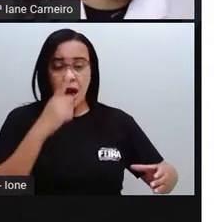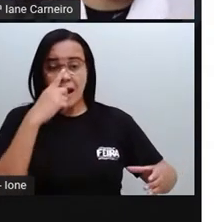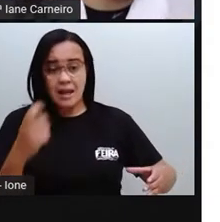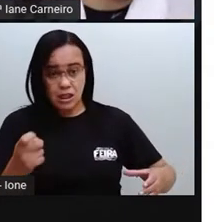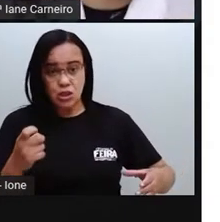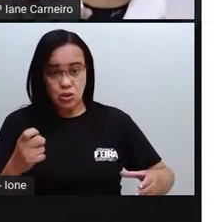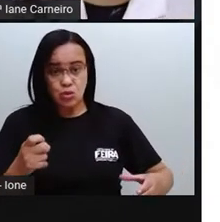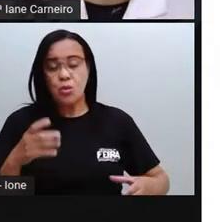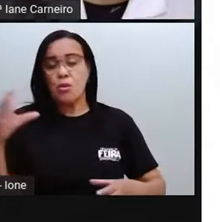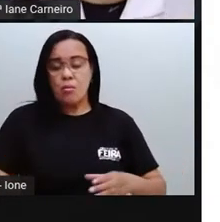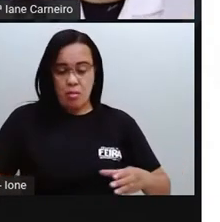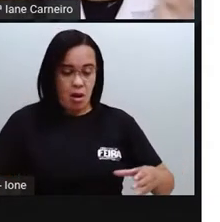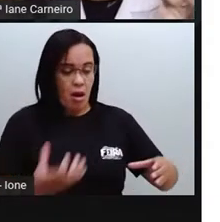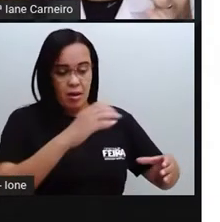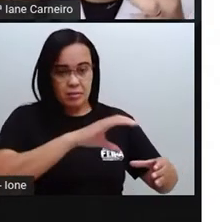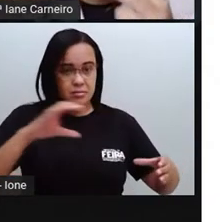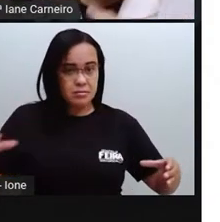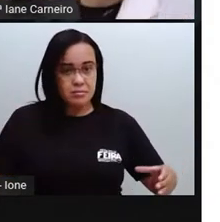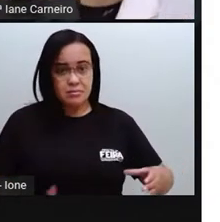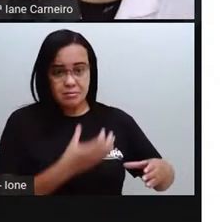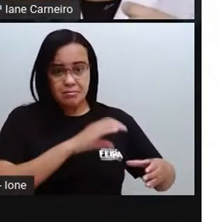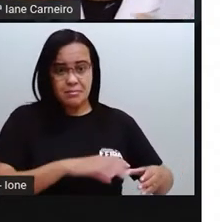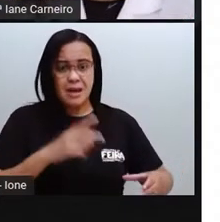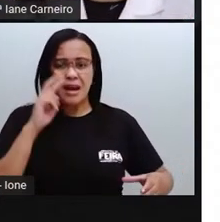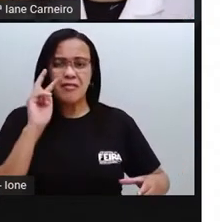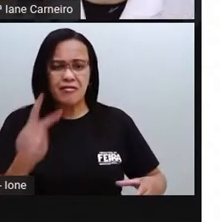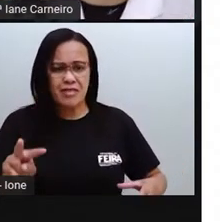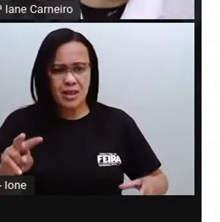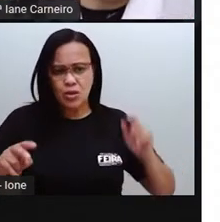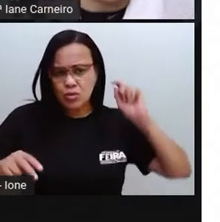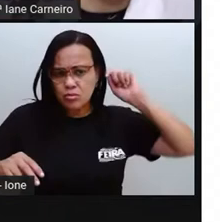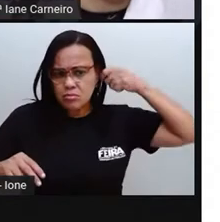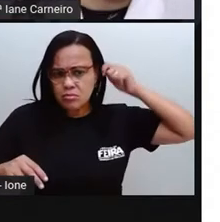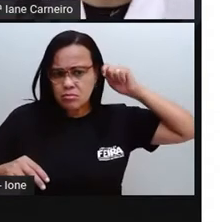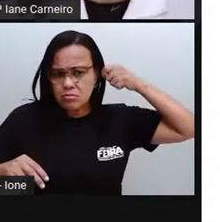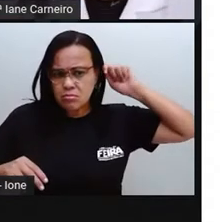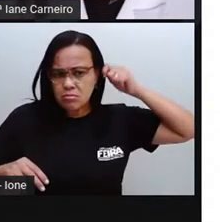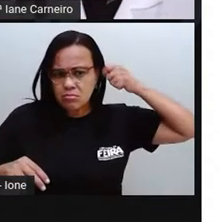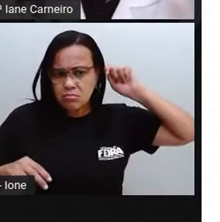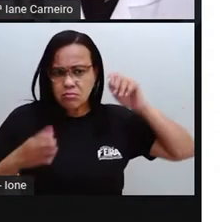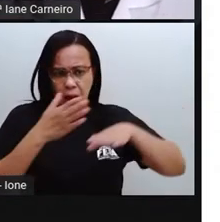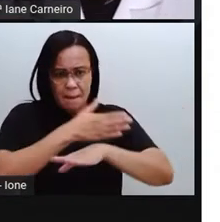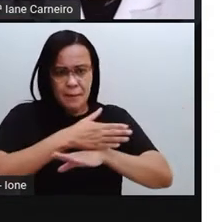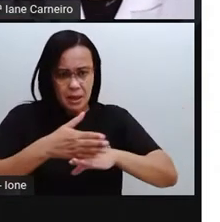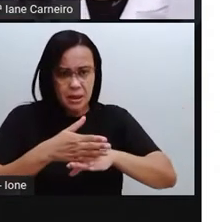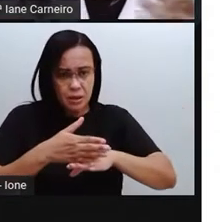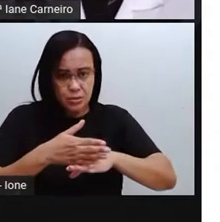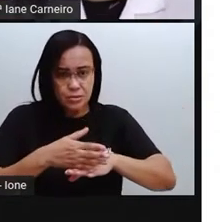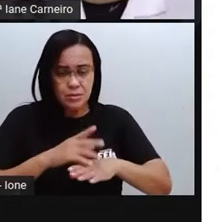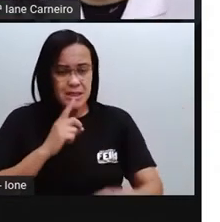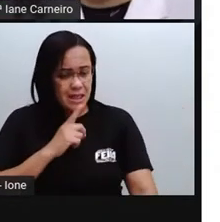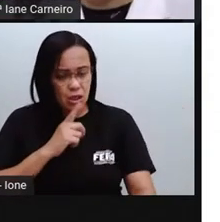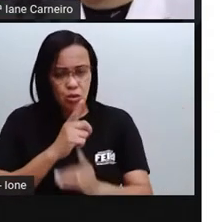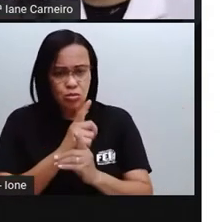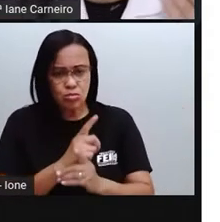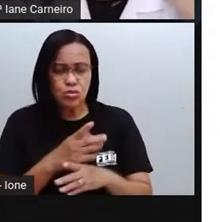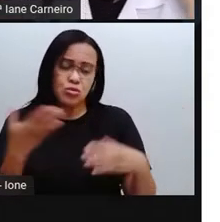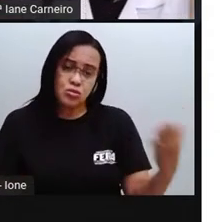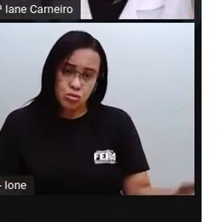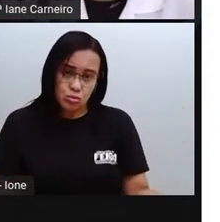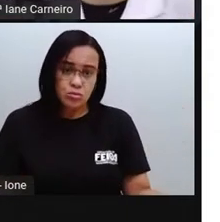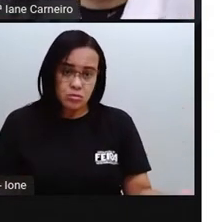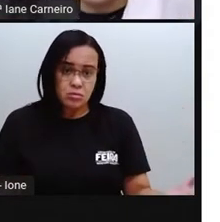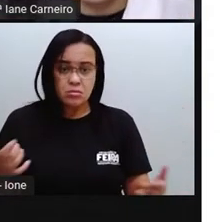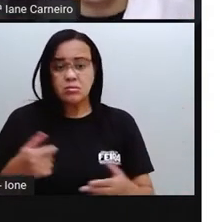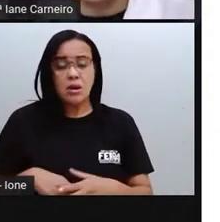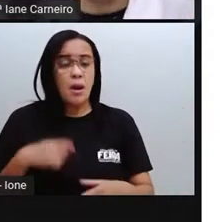algodão já tinha se decomposto, mas o plástico do cotonete ainda estava lá, a pessoa, geralmente, quando a gente vai para a praia, a não